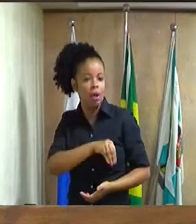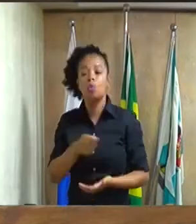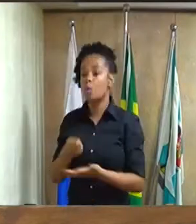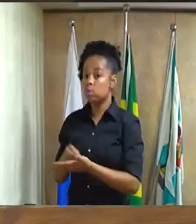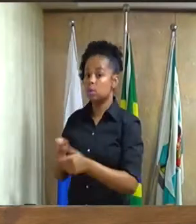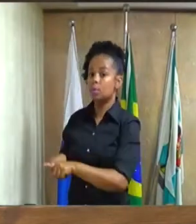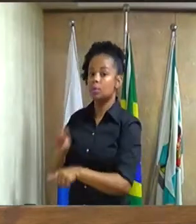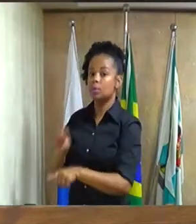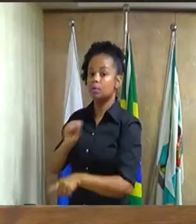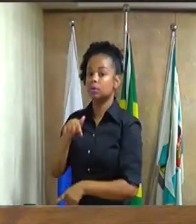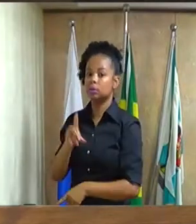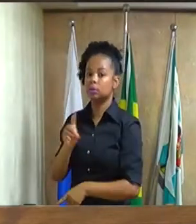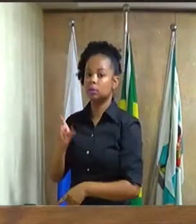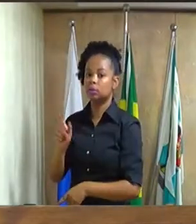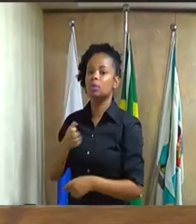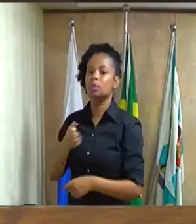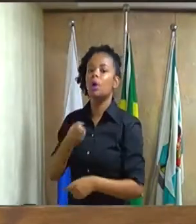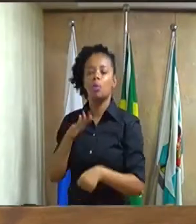boa noite que Deus nos abençoe.